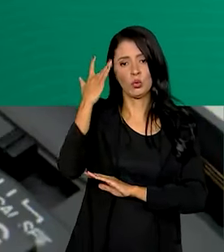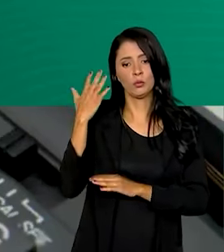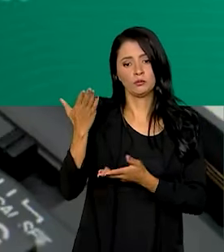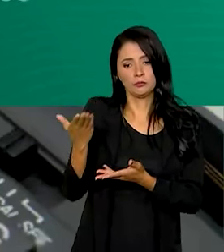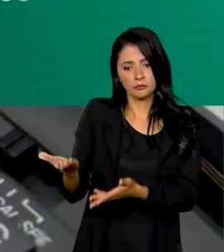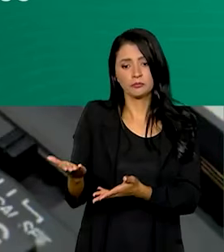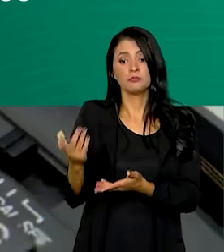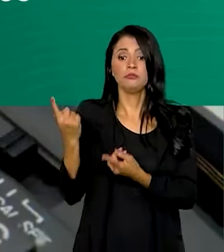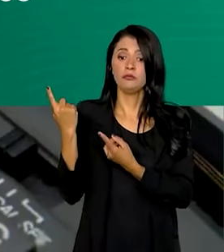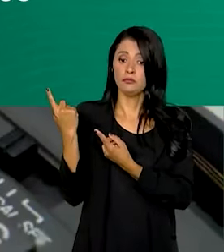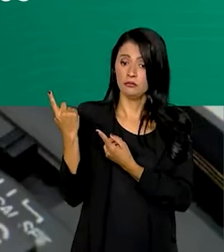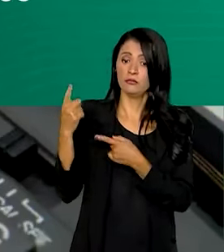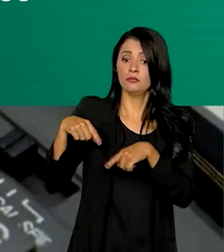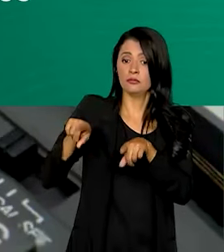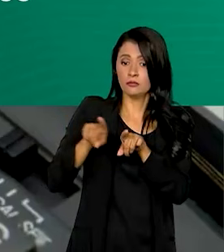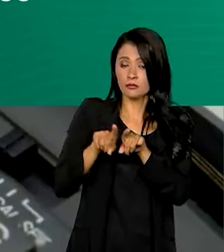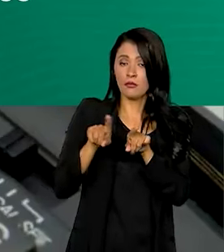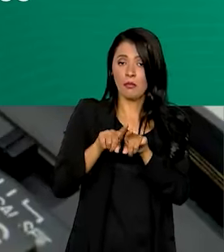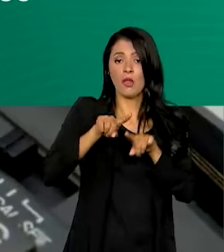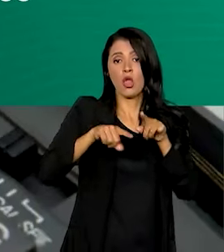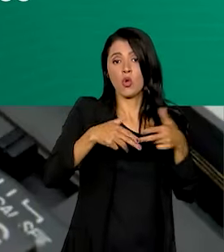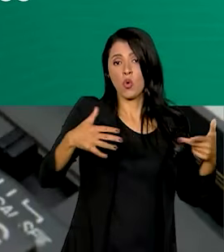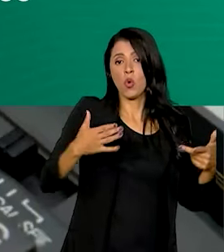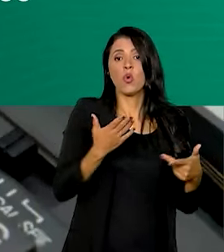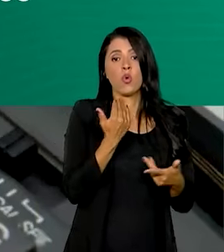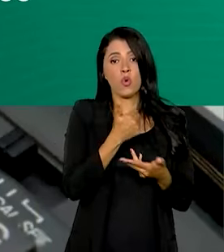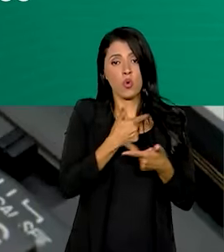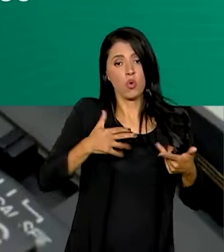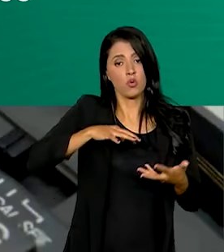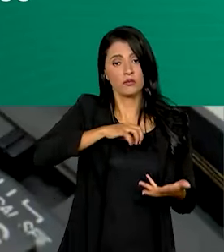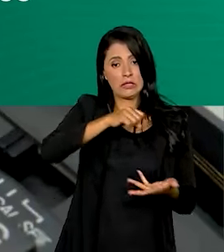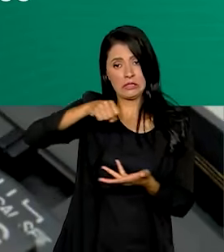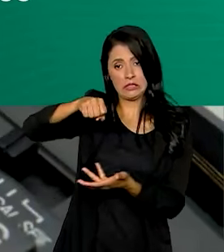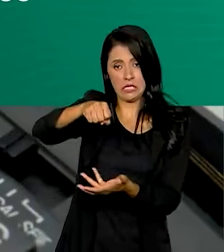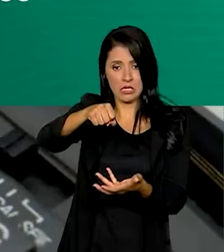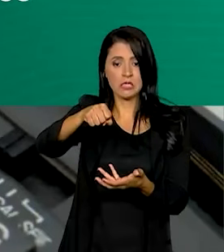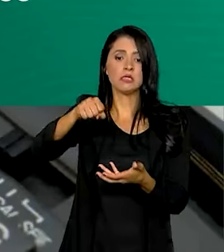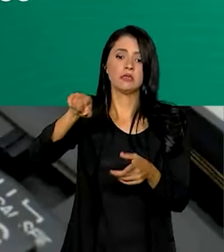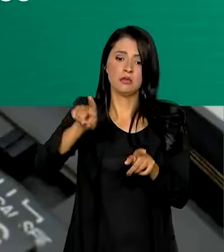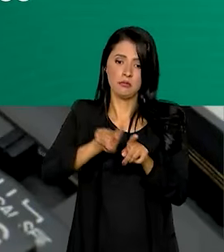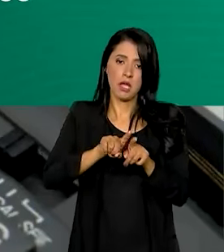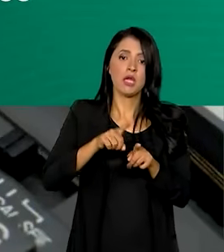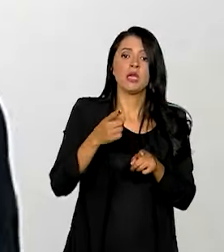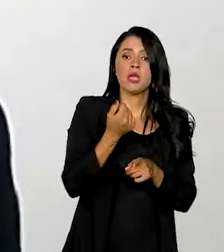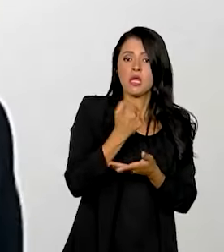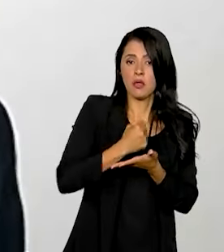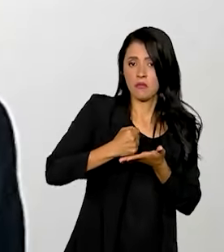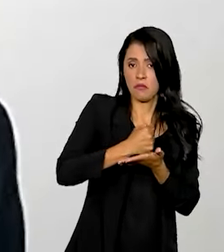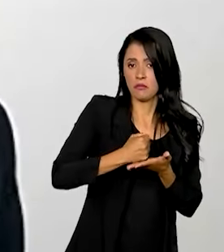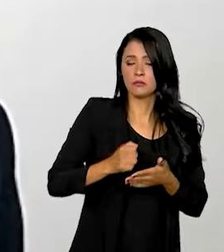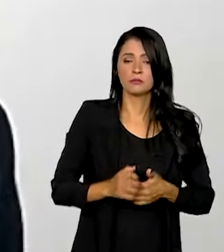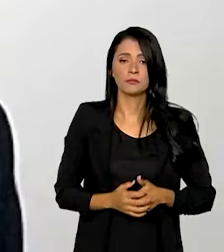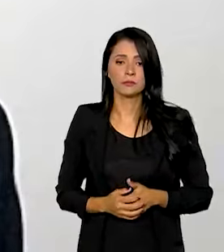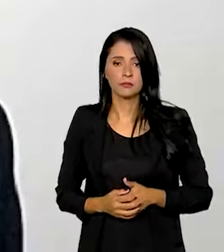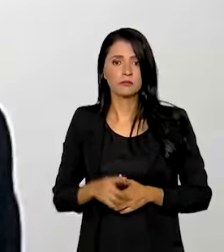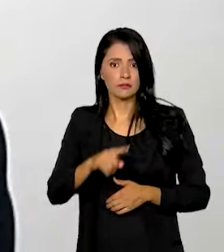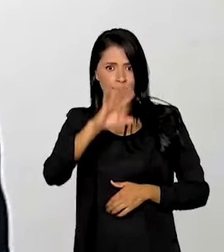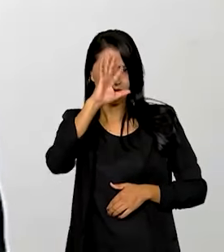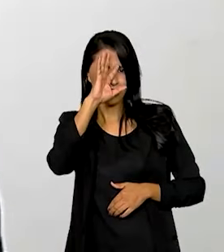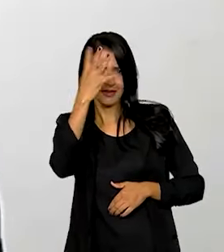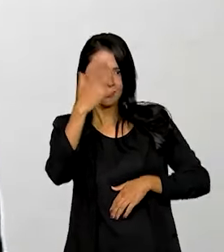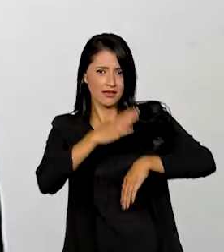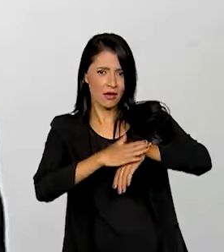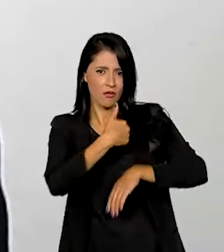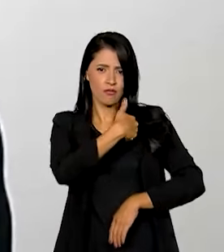isenção de cobrança para produtos como a Cesta Básica Nacional de Alimentos e Medicamentos. Essa decisão do governo